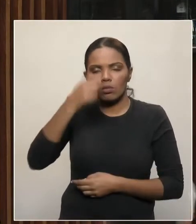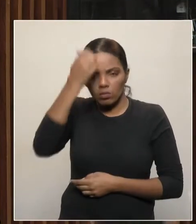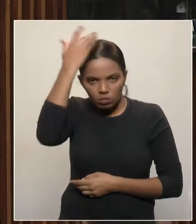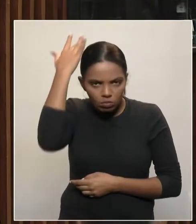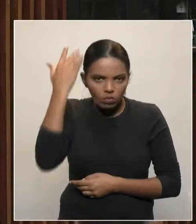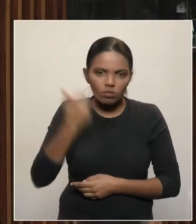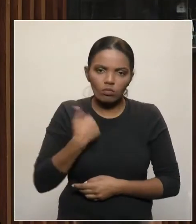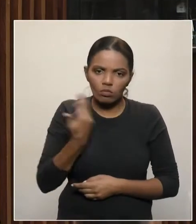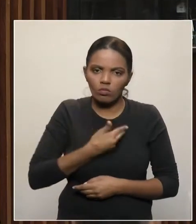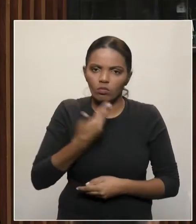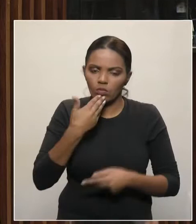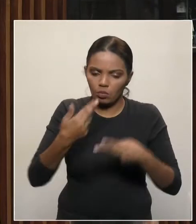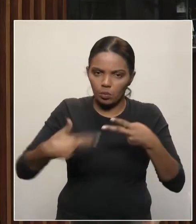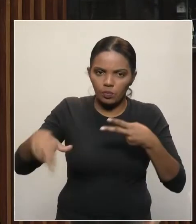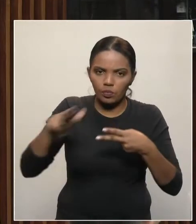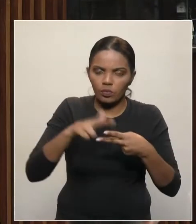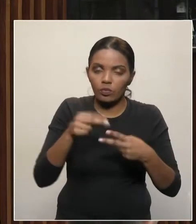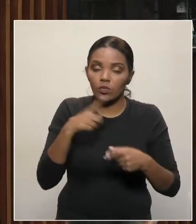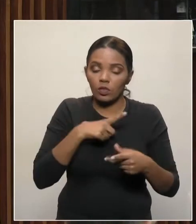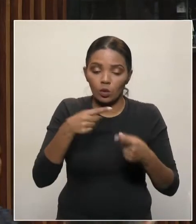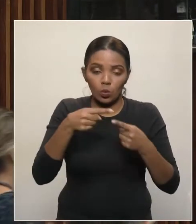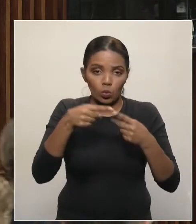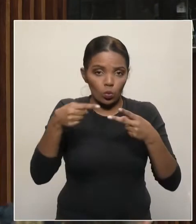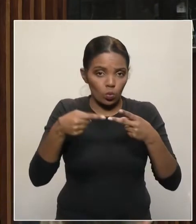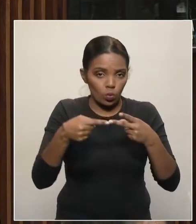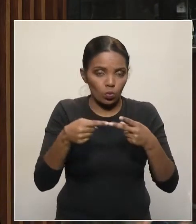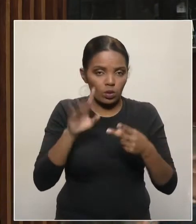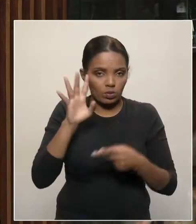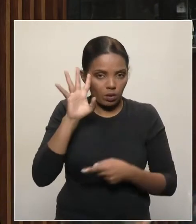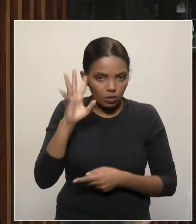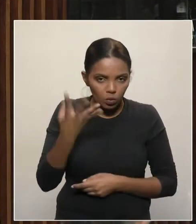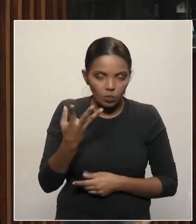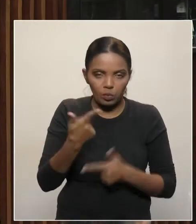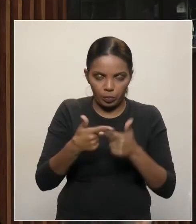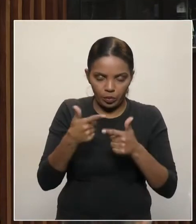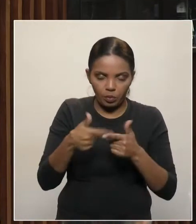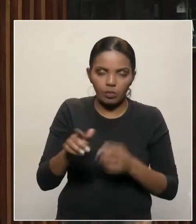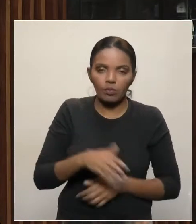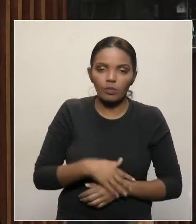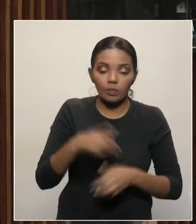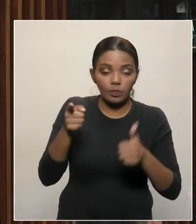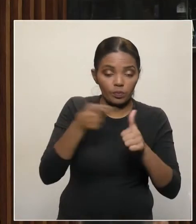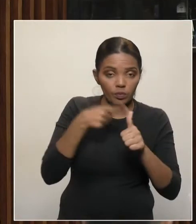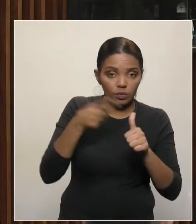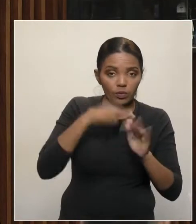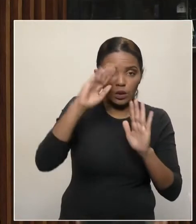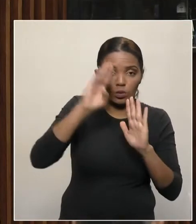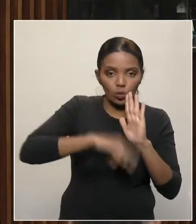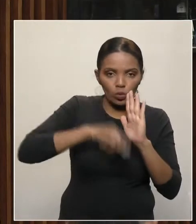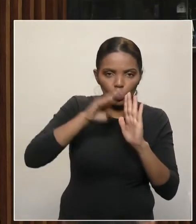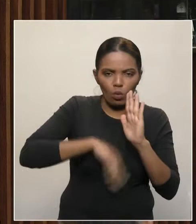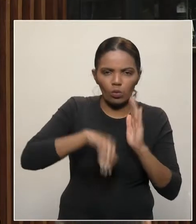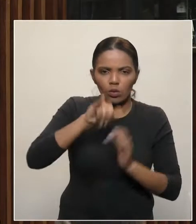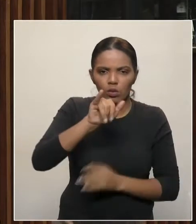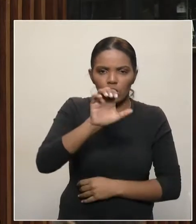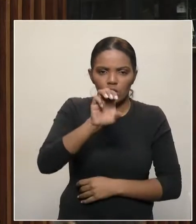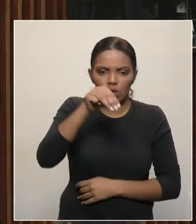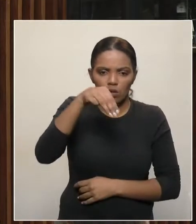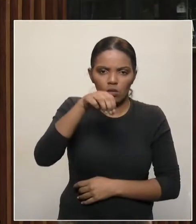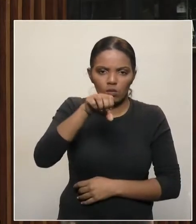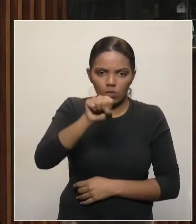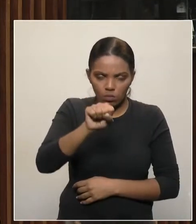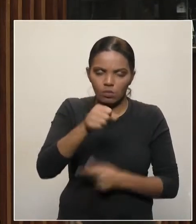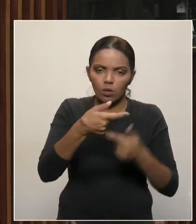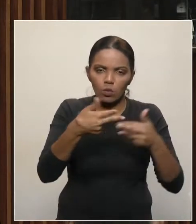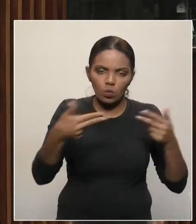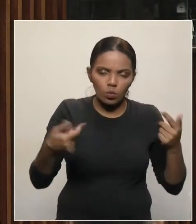estão me entregando um requerimento para a Vossa Excelência, propondo duas medidas para o governo. A primeira delas é o desconto do ICMS e dos produtos da cessa